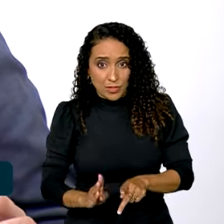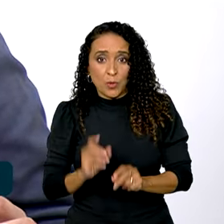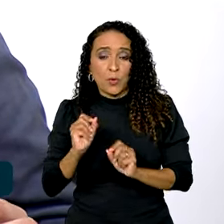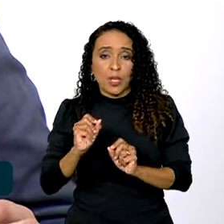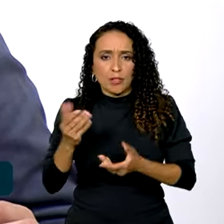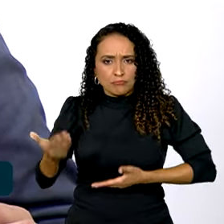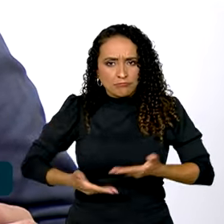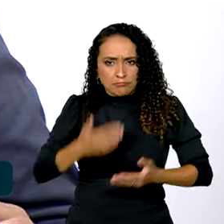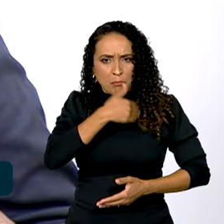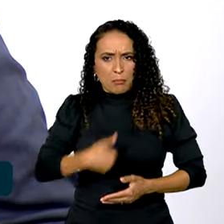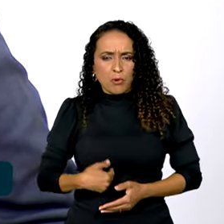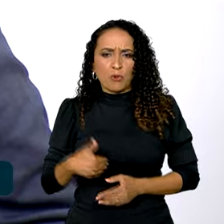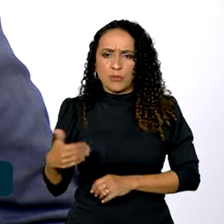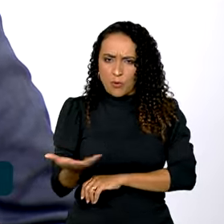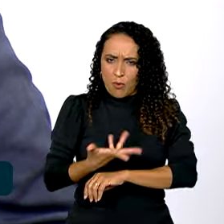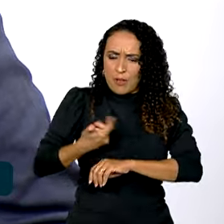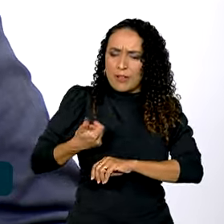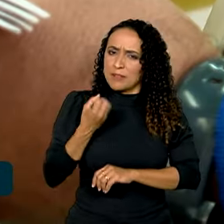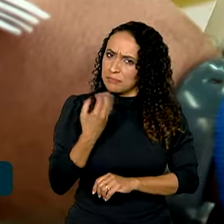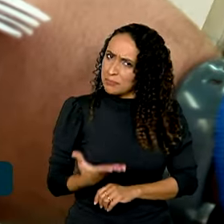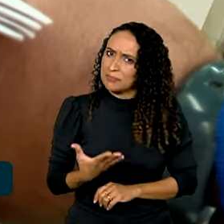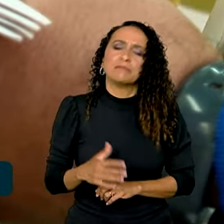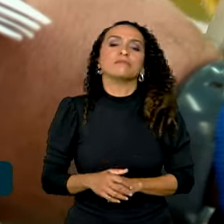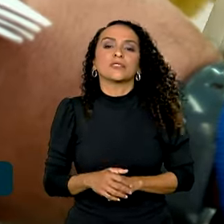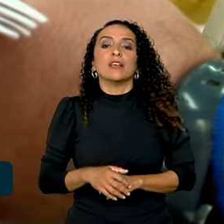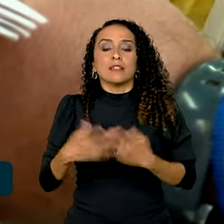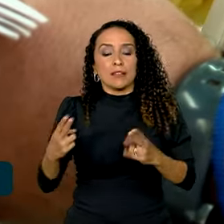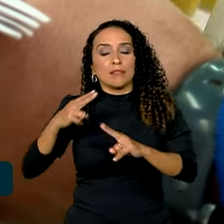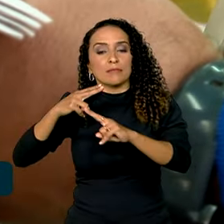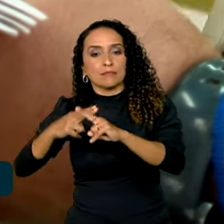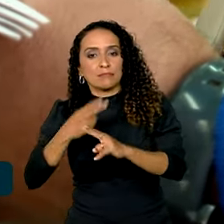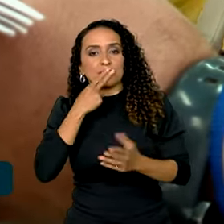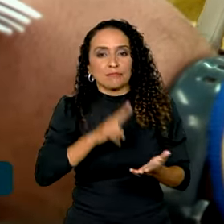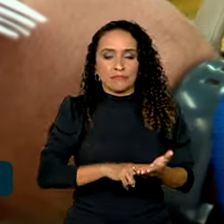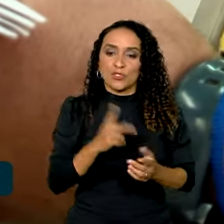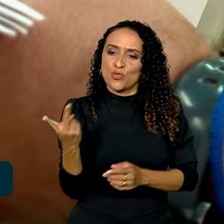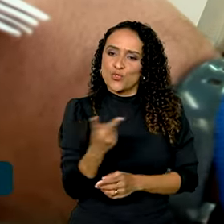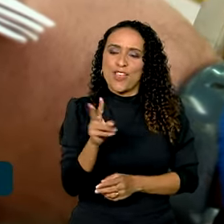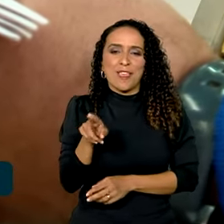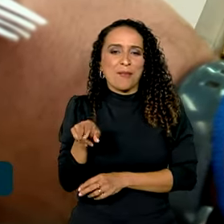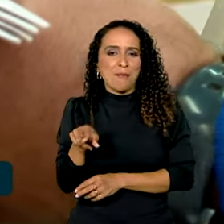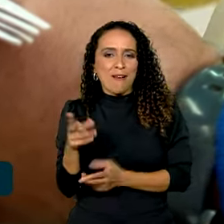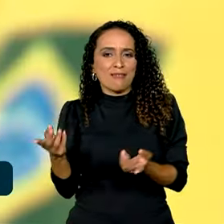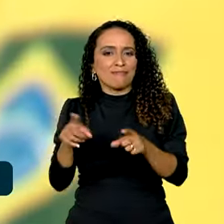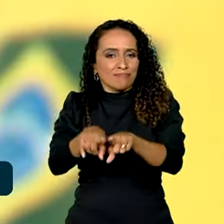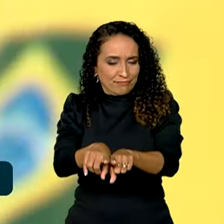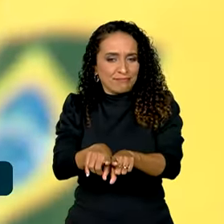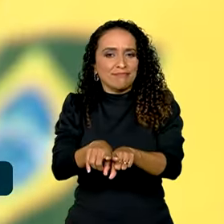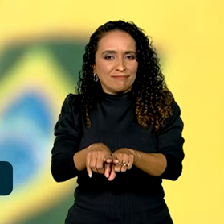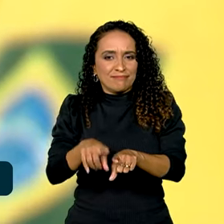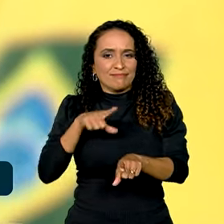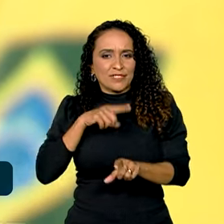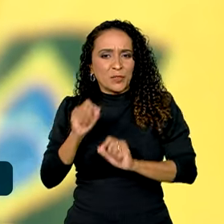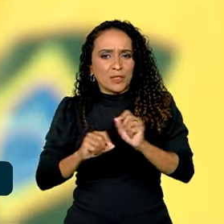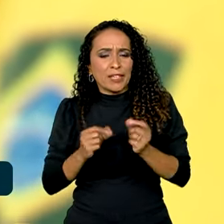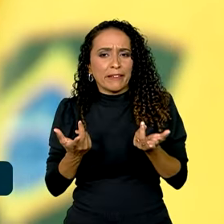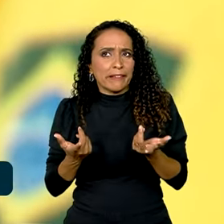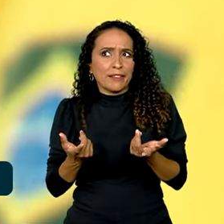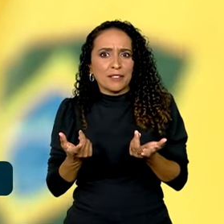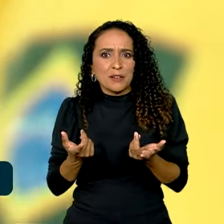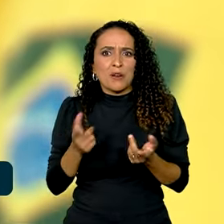um serviço público de melhor qualidade. Então, a Caixa e os Correios são instituições irmãs que têm uma